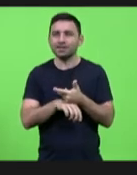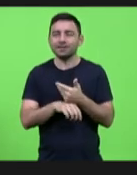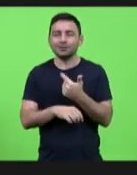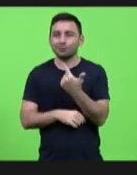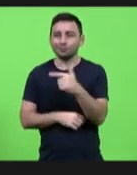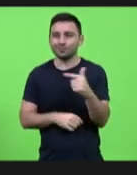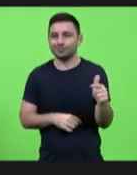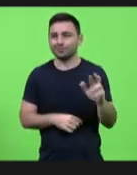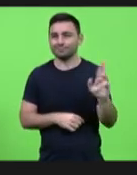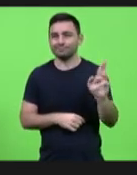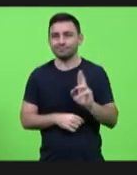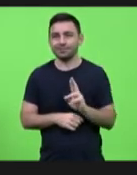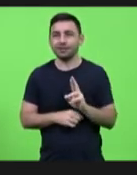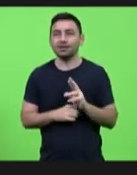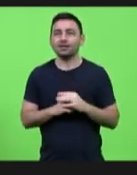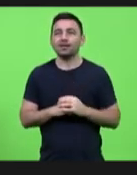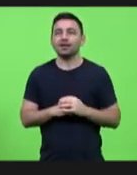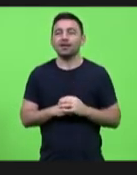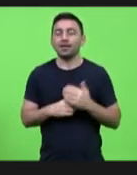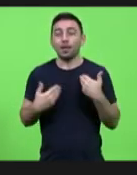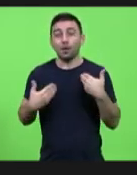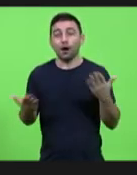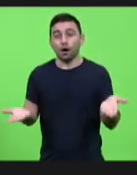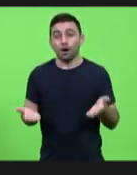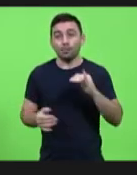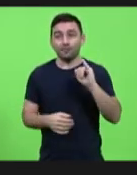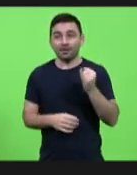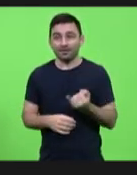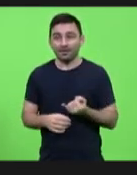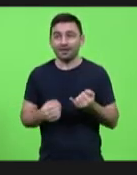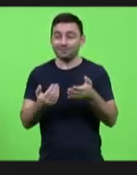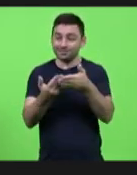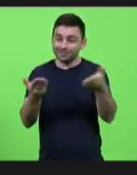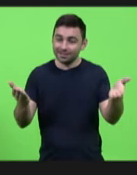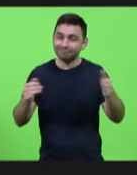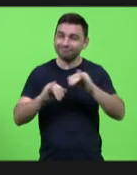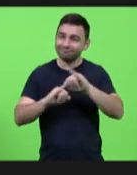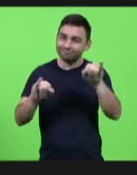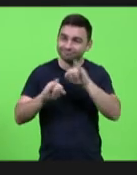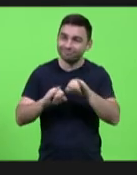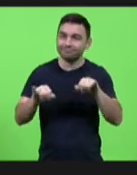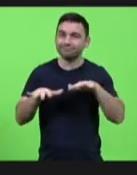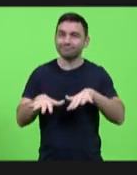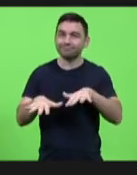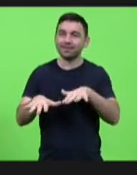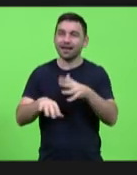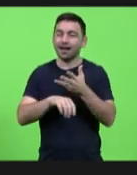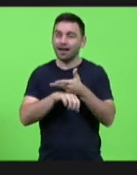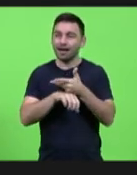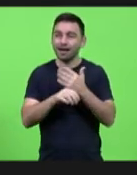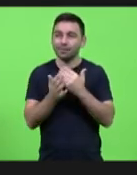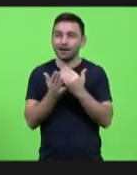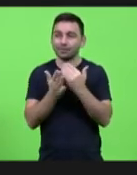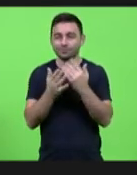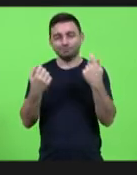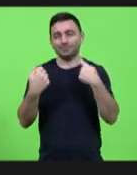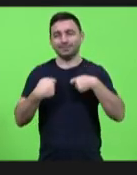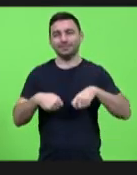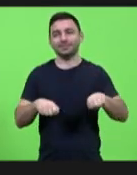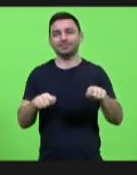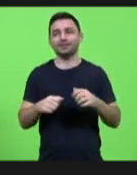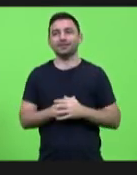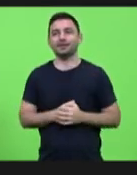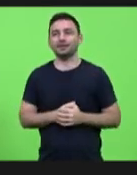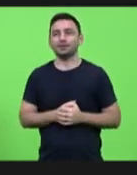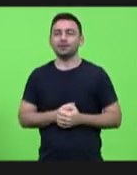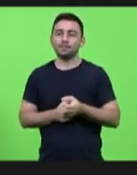retornado ainda. Eu ia aproveitar esse momento para pedir para todo mundo se mobilizar para a gente conseguir agilizar. Então, não precisa mais. Que bom, que